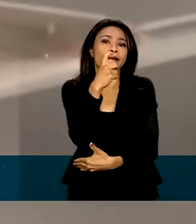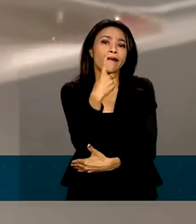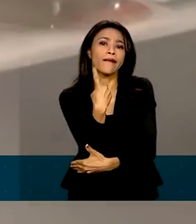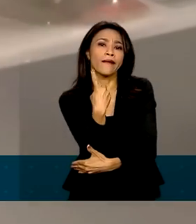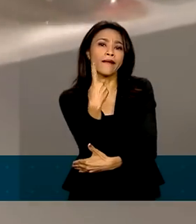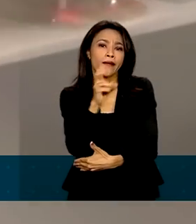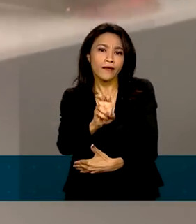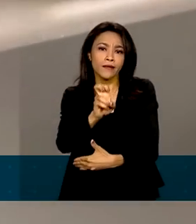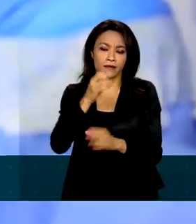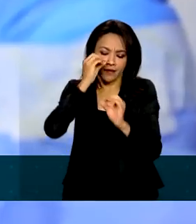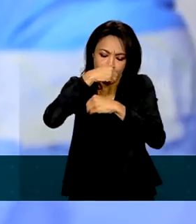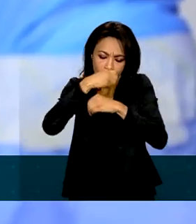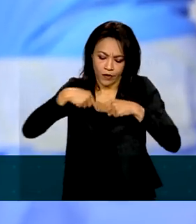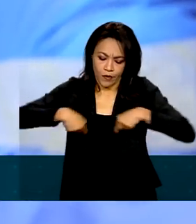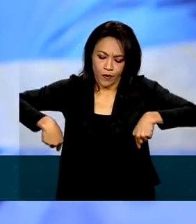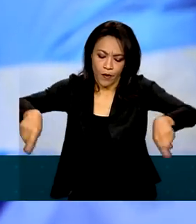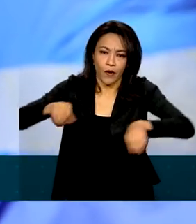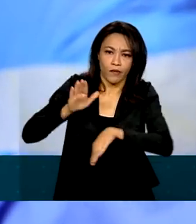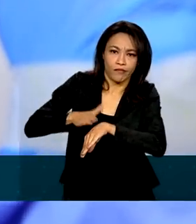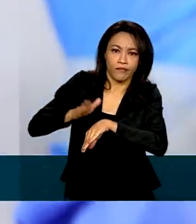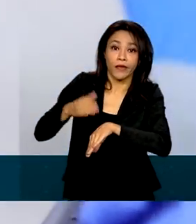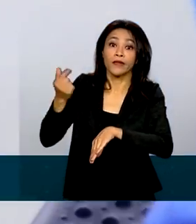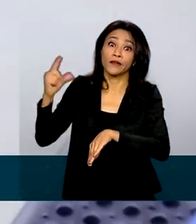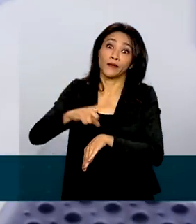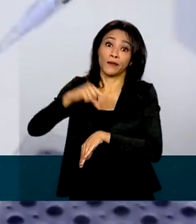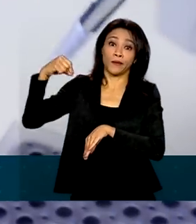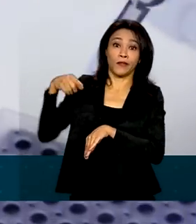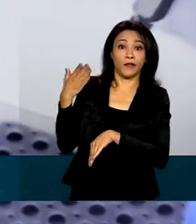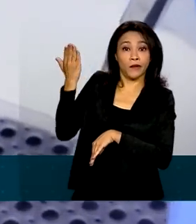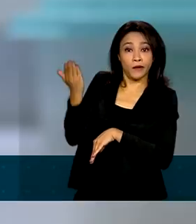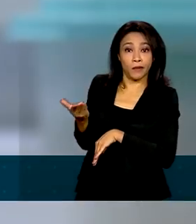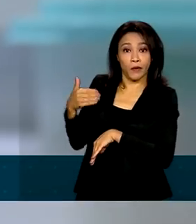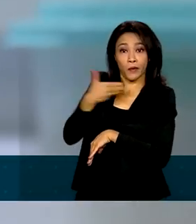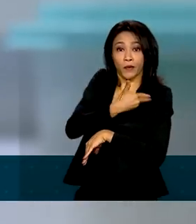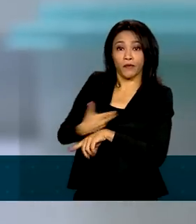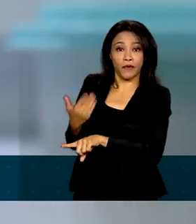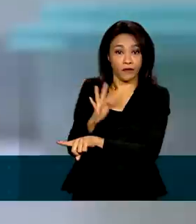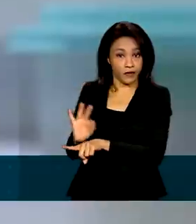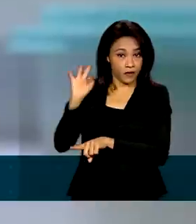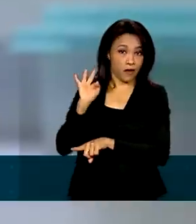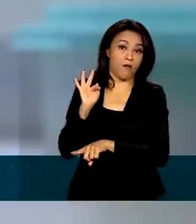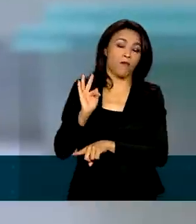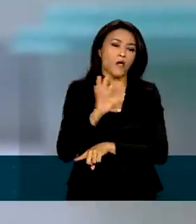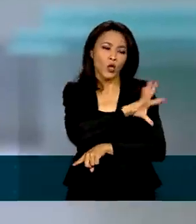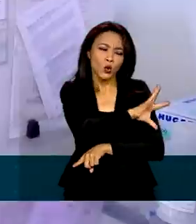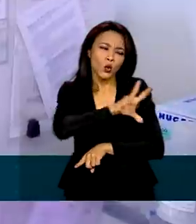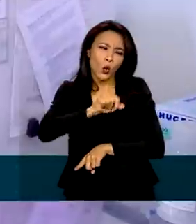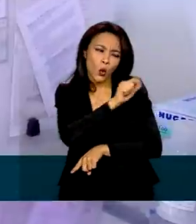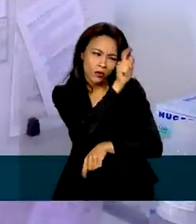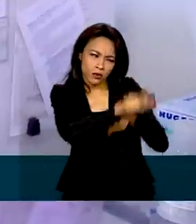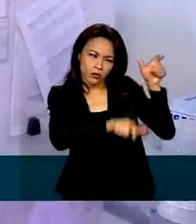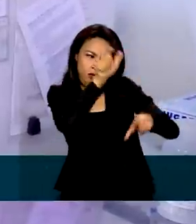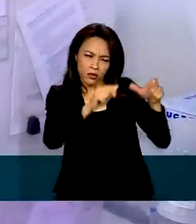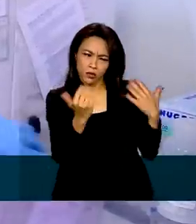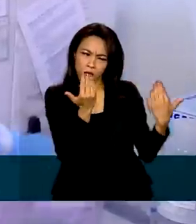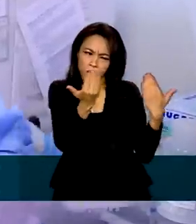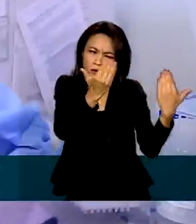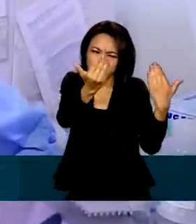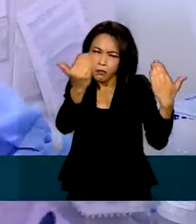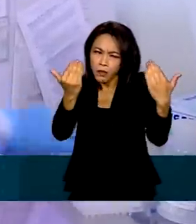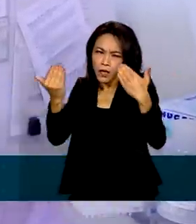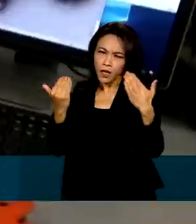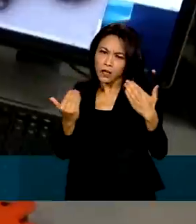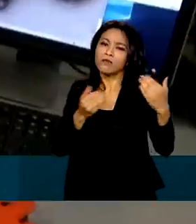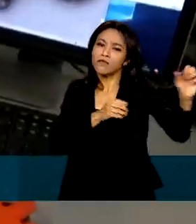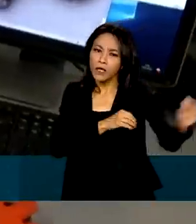indicados, definidos pelo governo federal. Devem passar pelo teste todos os pacientes com suspeita da varíola dos macacos.